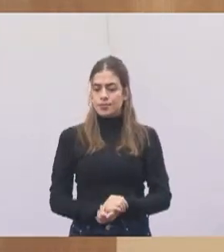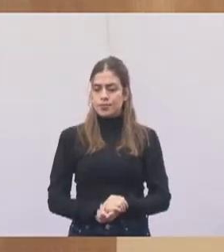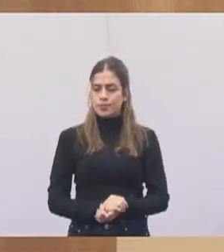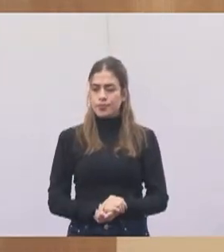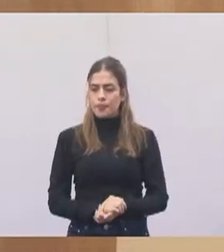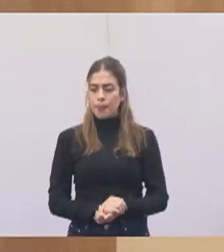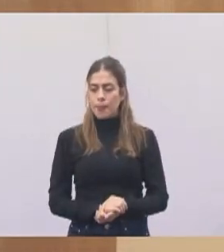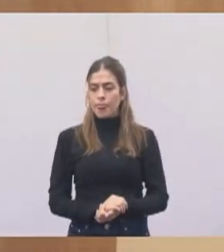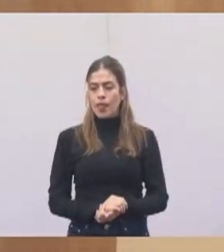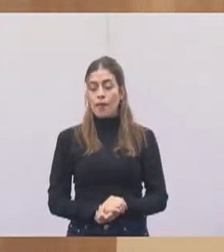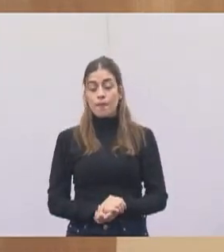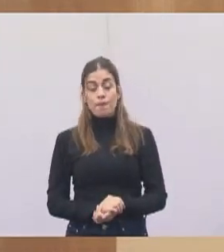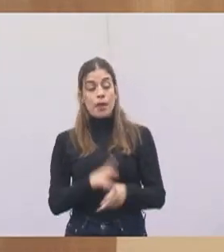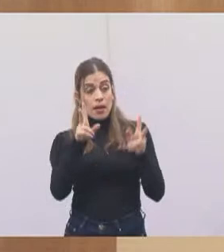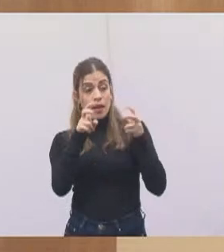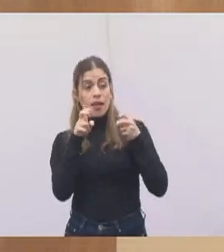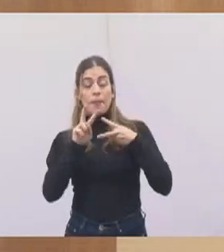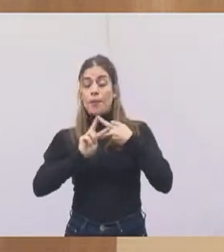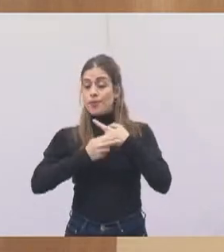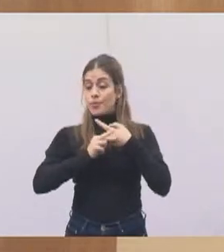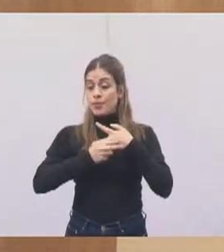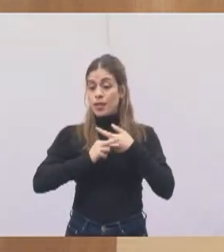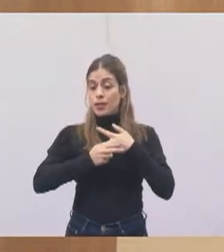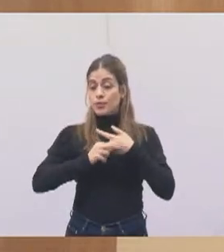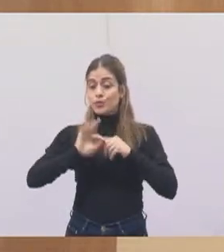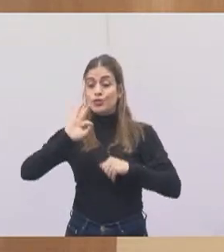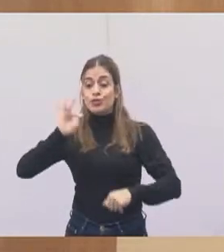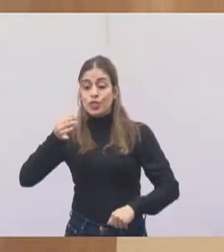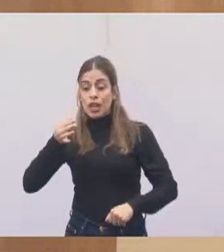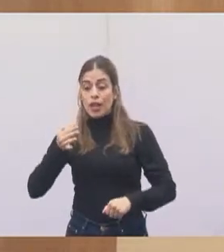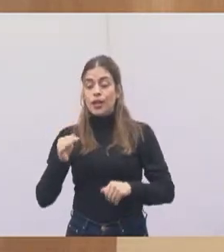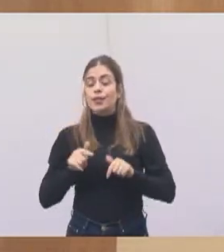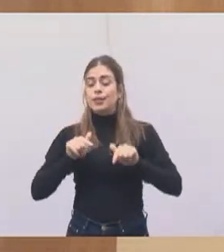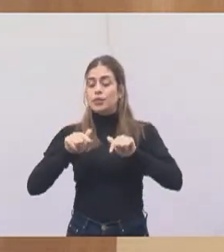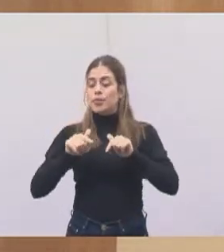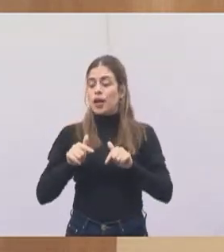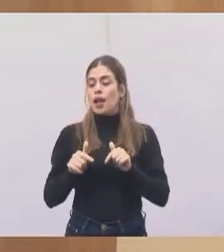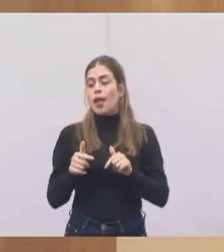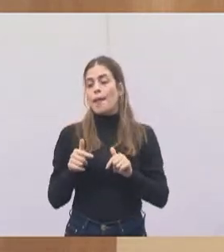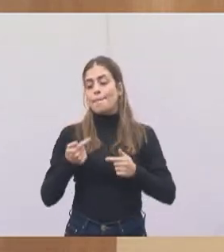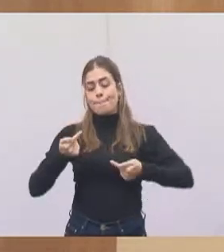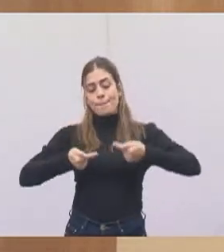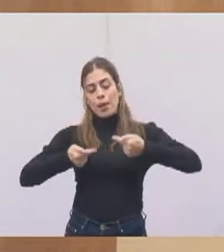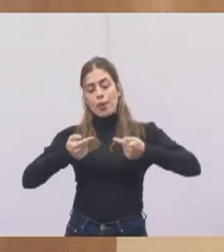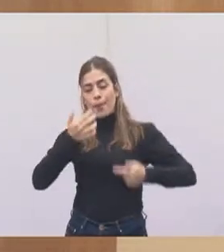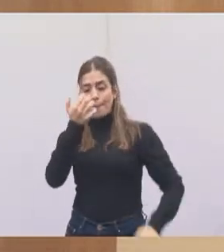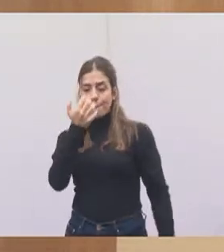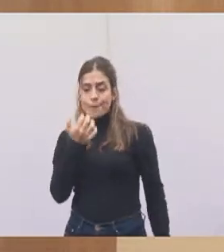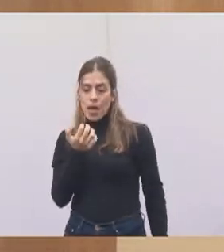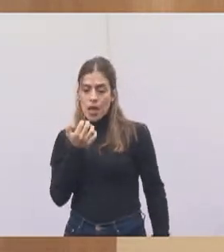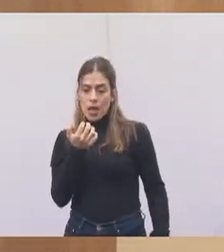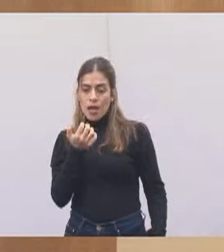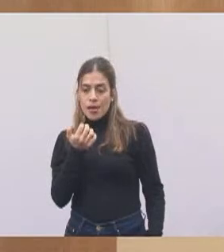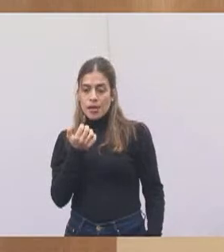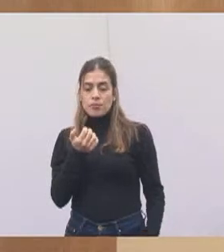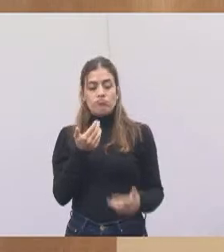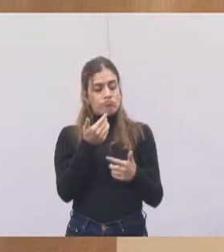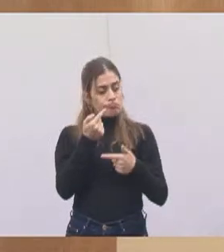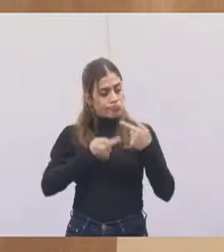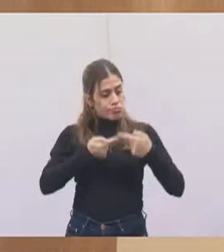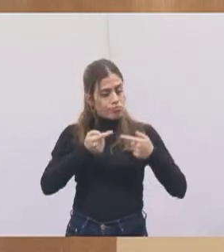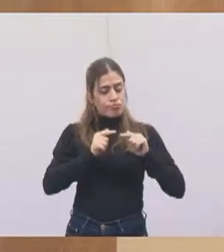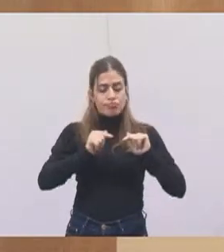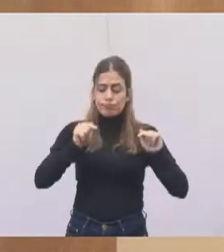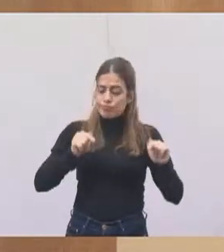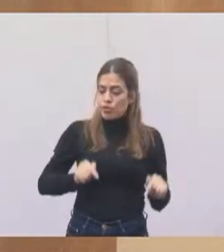continuar mudando a cara de Jacareí para melhor é trabalhar com política séria, com política pública de qualidade. Esse respeito nós temos com